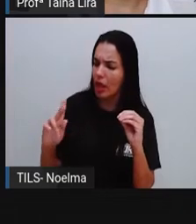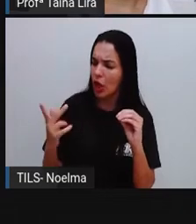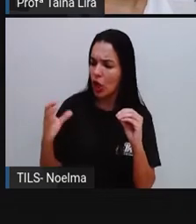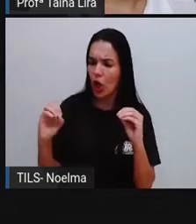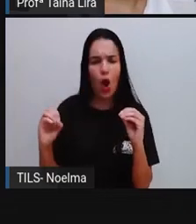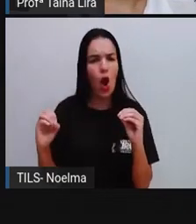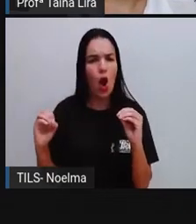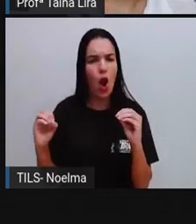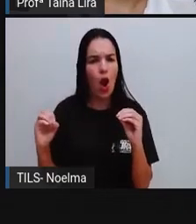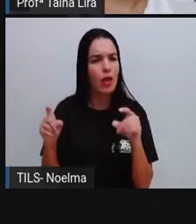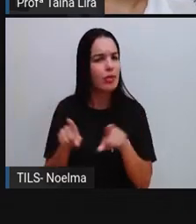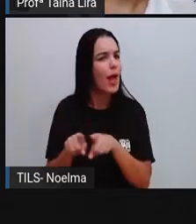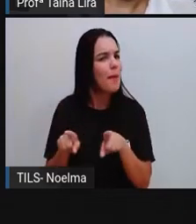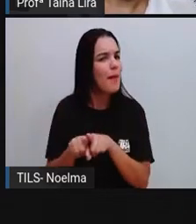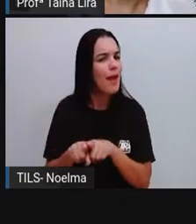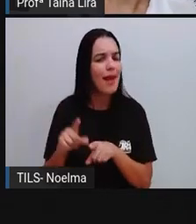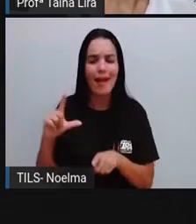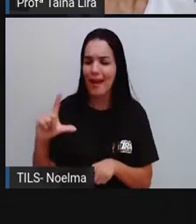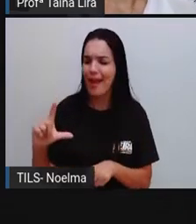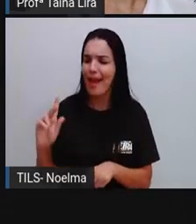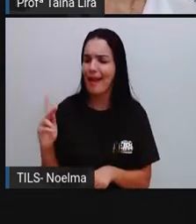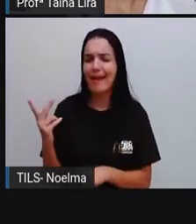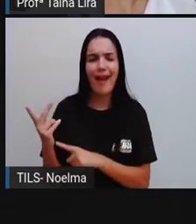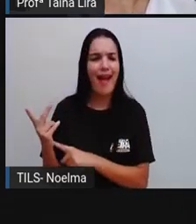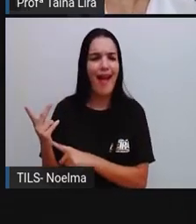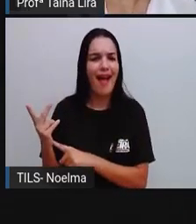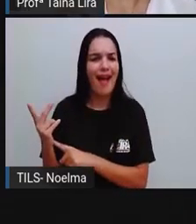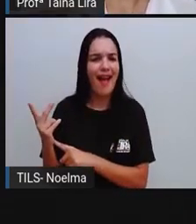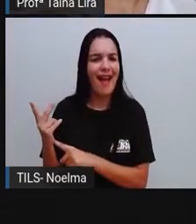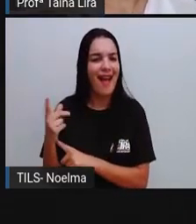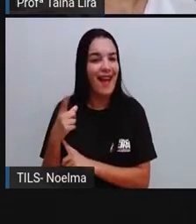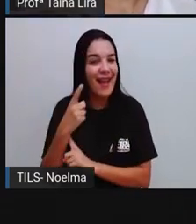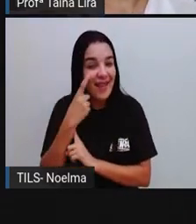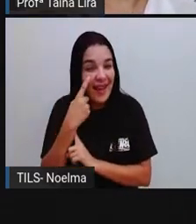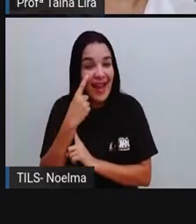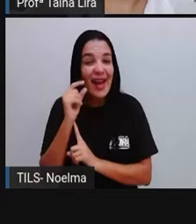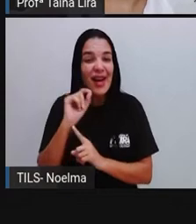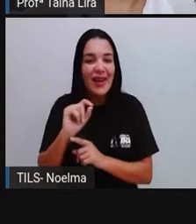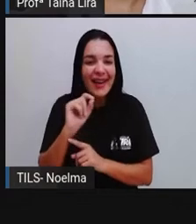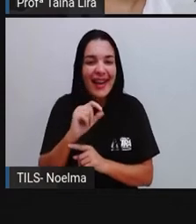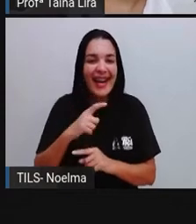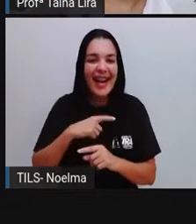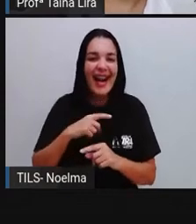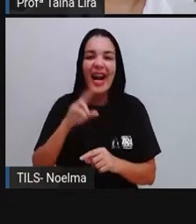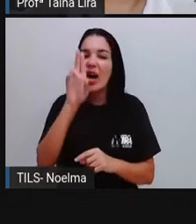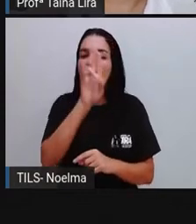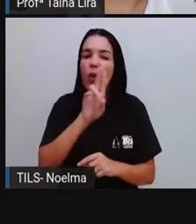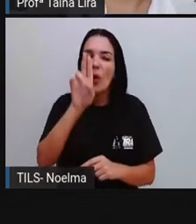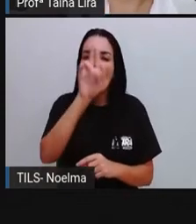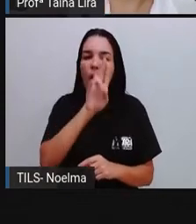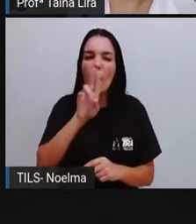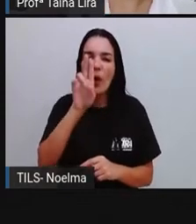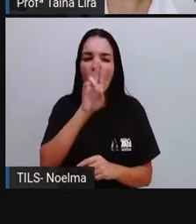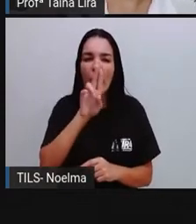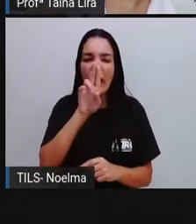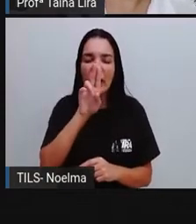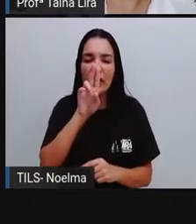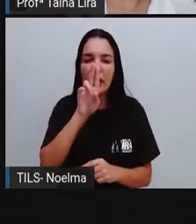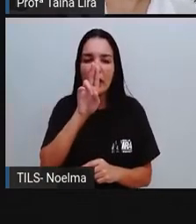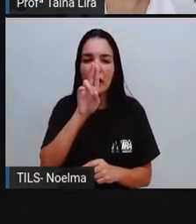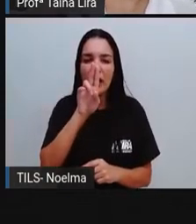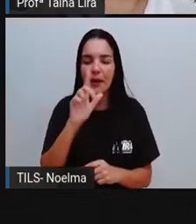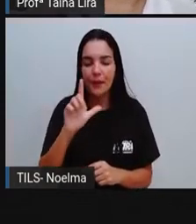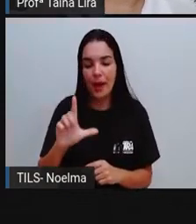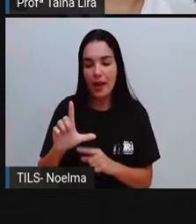Lho, Que é com Lé, E a gente viu o uso do H junto com Lé, Lá na primeira